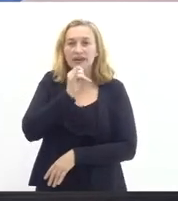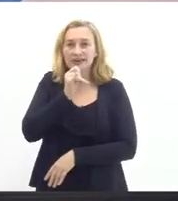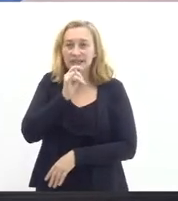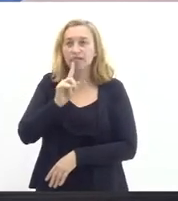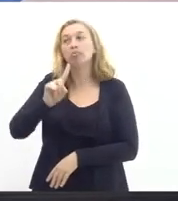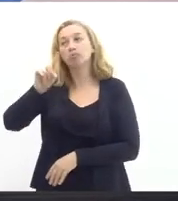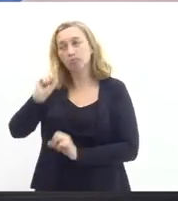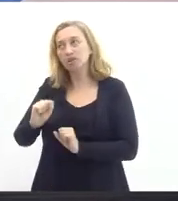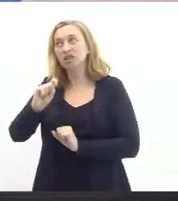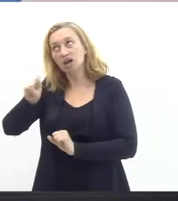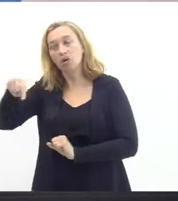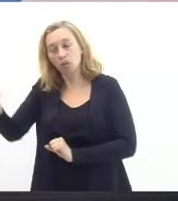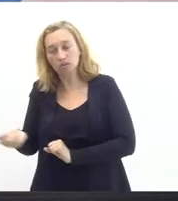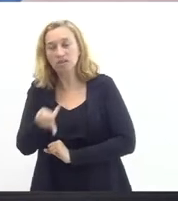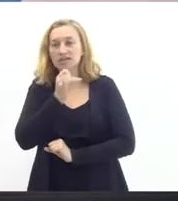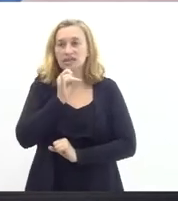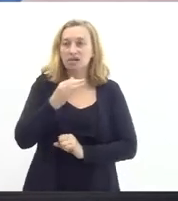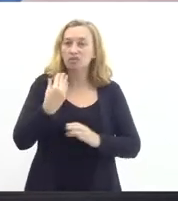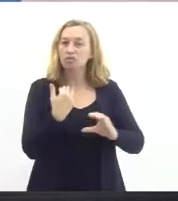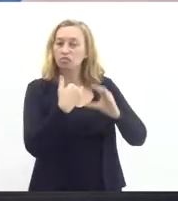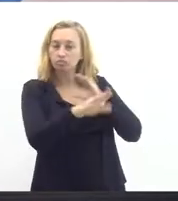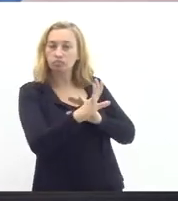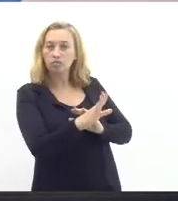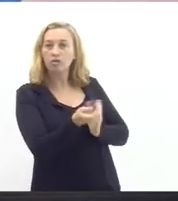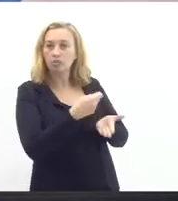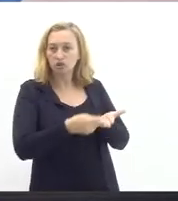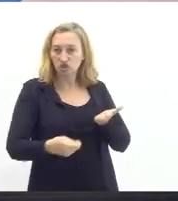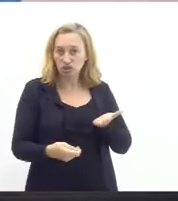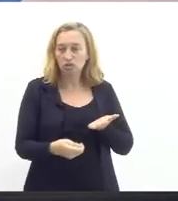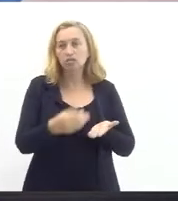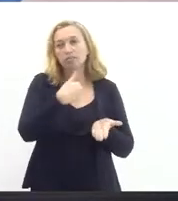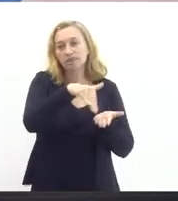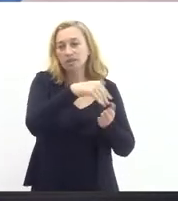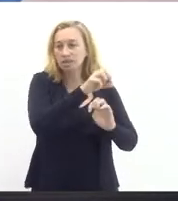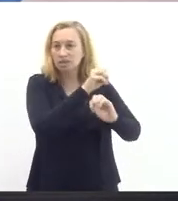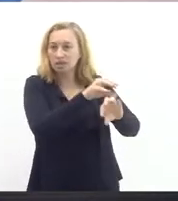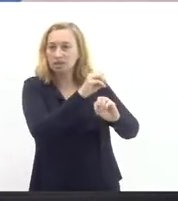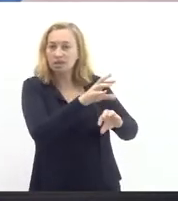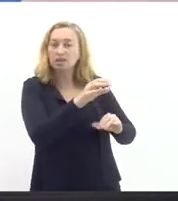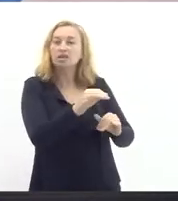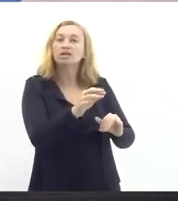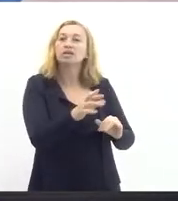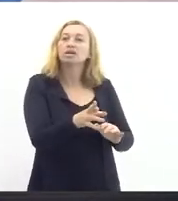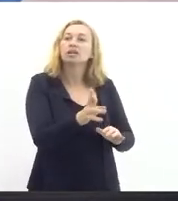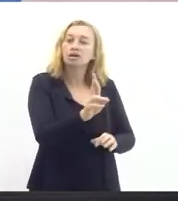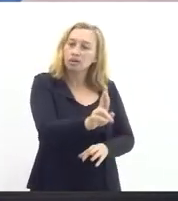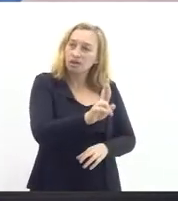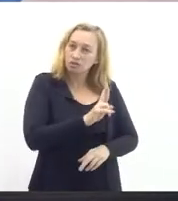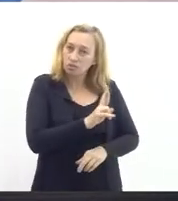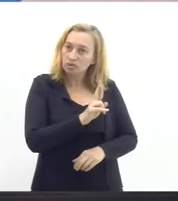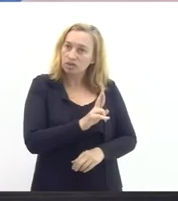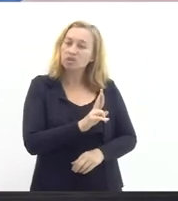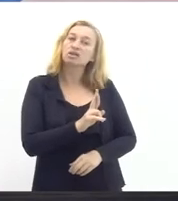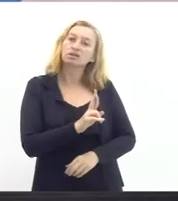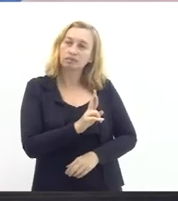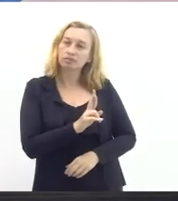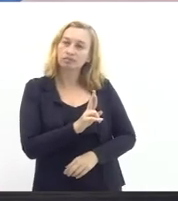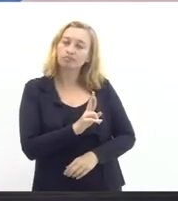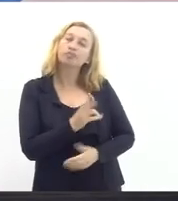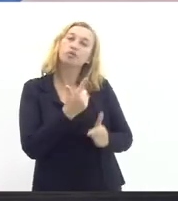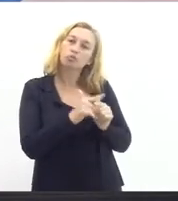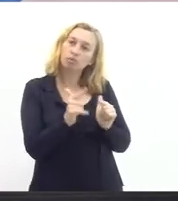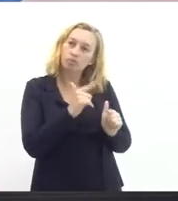outros aqui ao longo da audiência é bom caminhar por escrito para Seduc para que essas respostas pontuais sejam dadas mas a gente quer a resposta ao